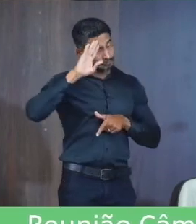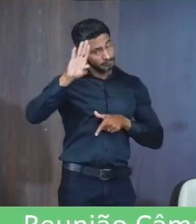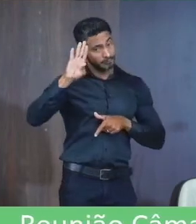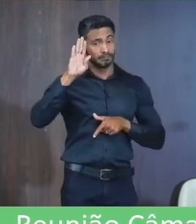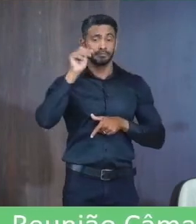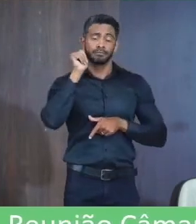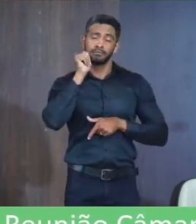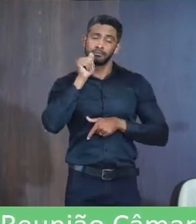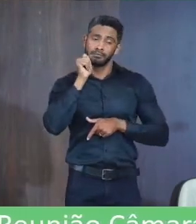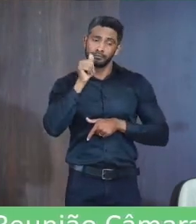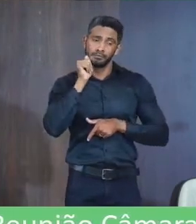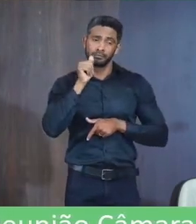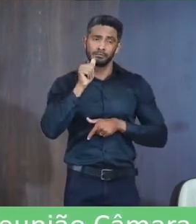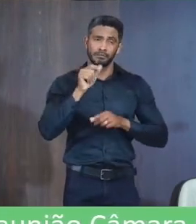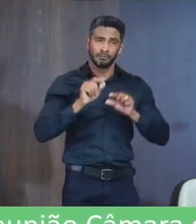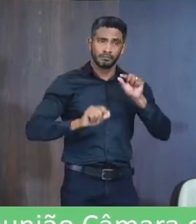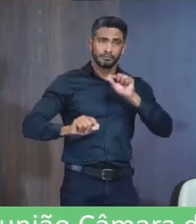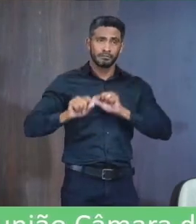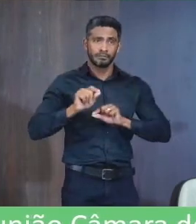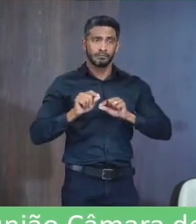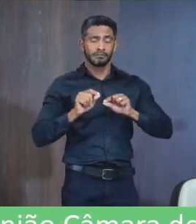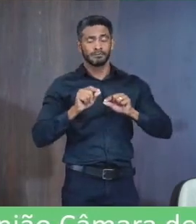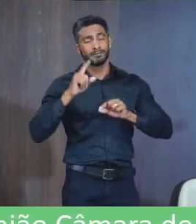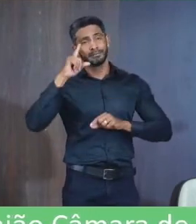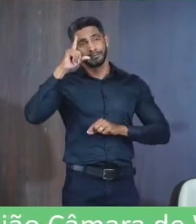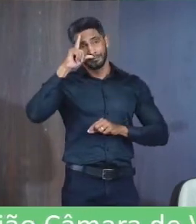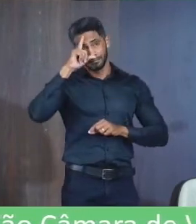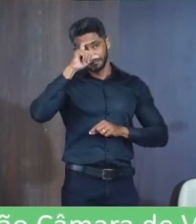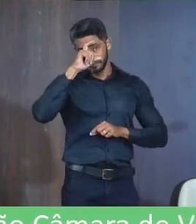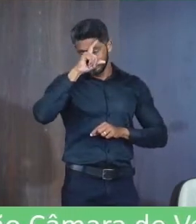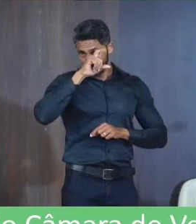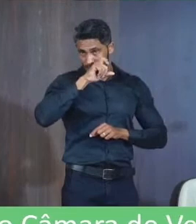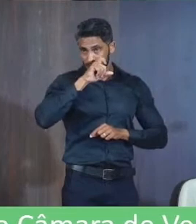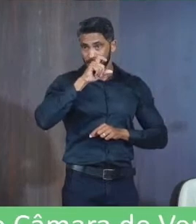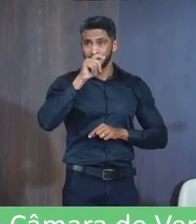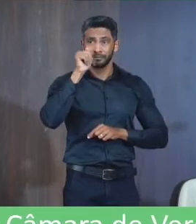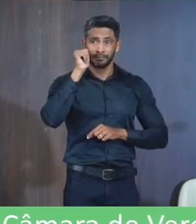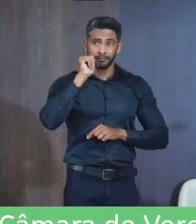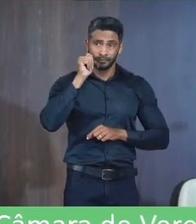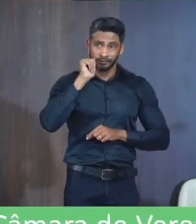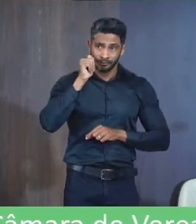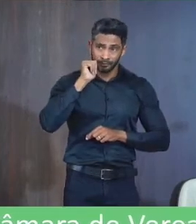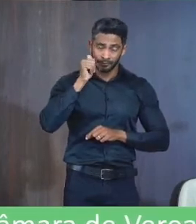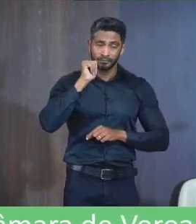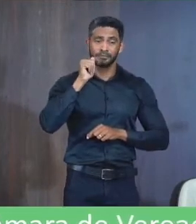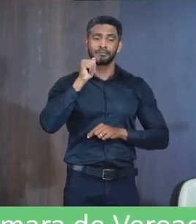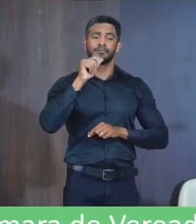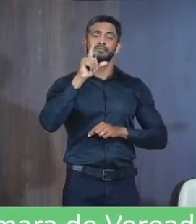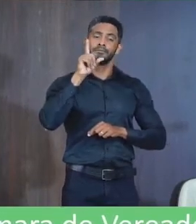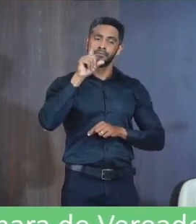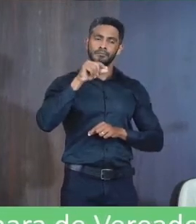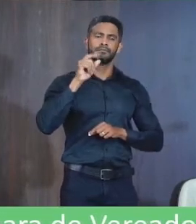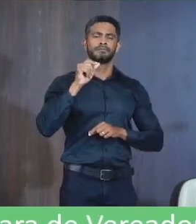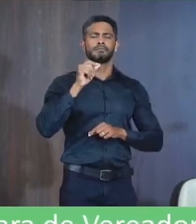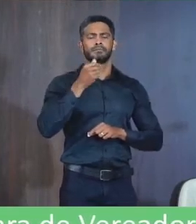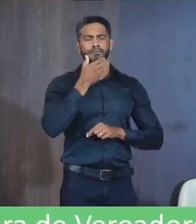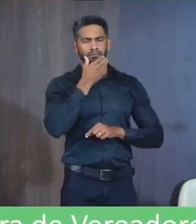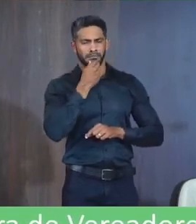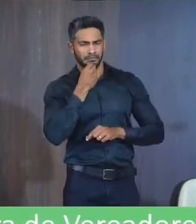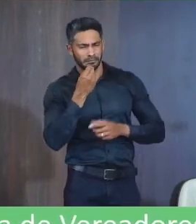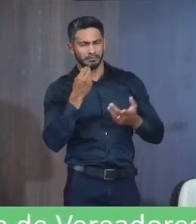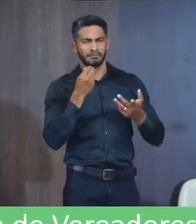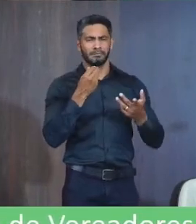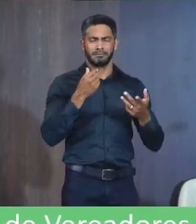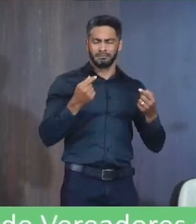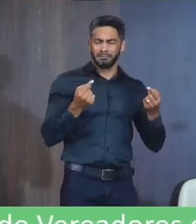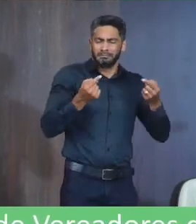Mulheres Que é muito difícil Para a mulher Furar a bolha Que é a bolha Do machismo E